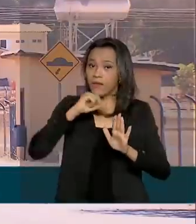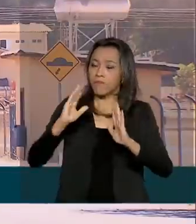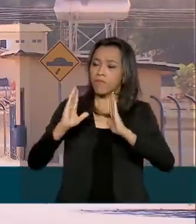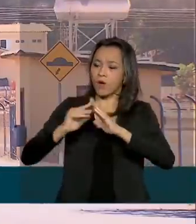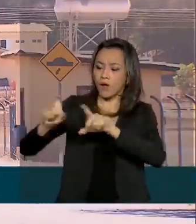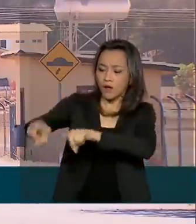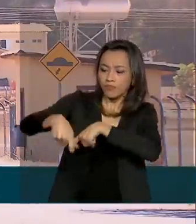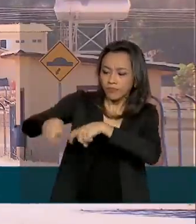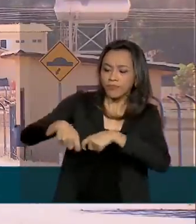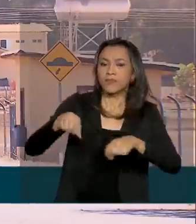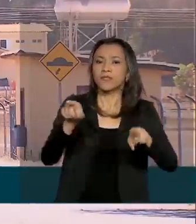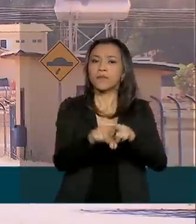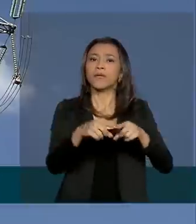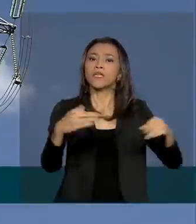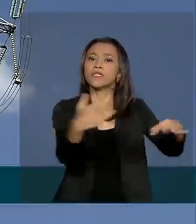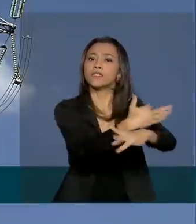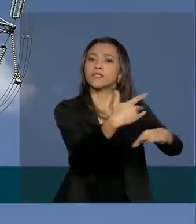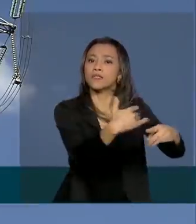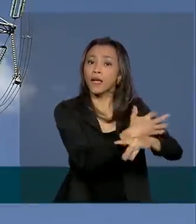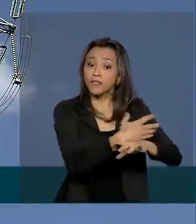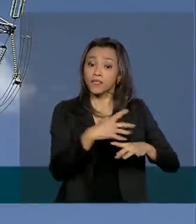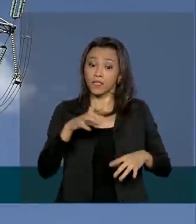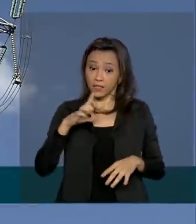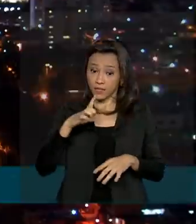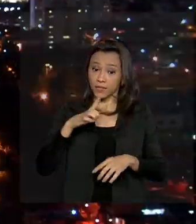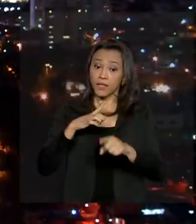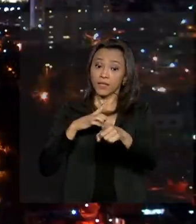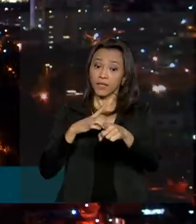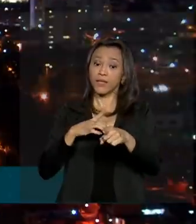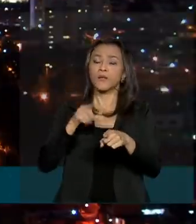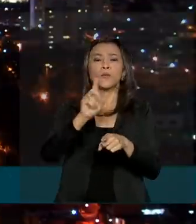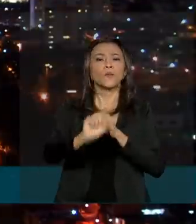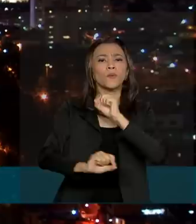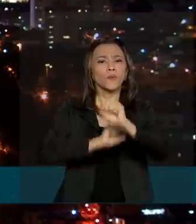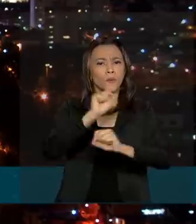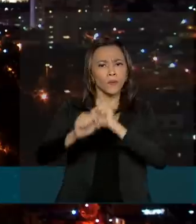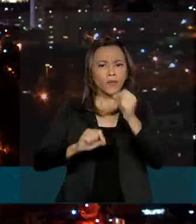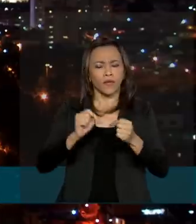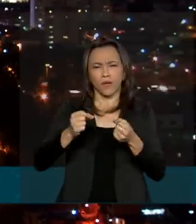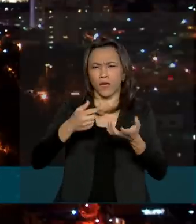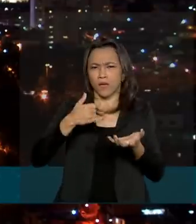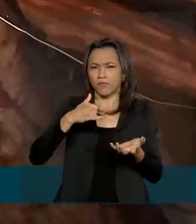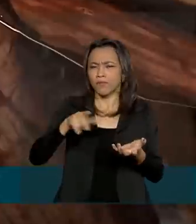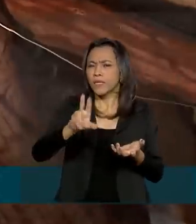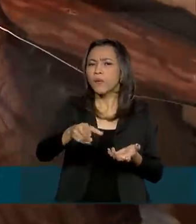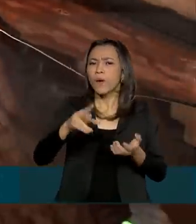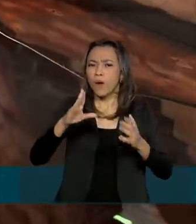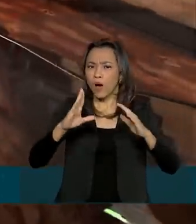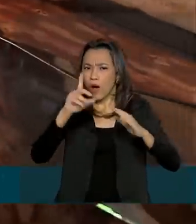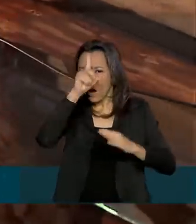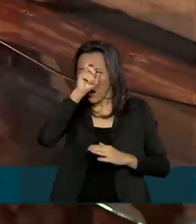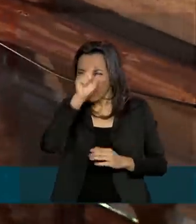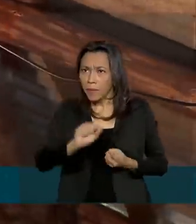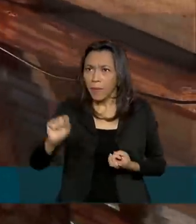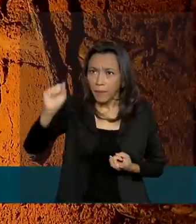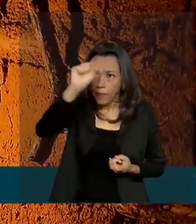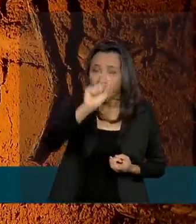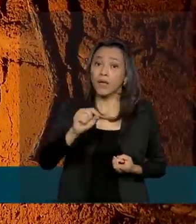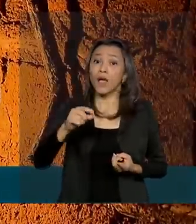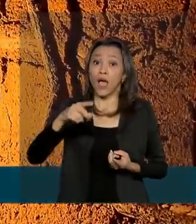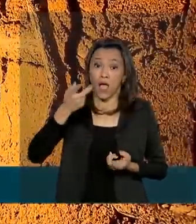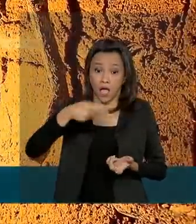urbanas, além de locais que mantêm aparelhos para manutenção da vida, como hospitais. As contas de luz